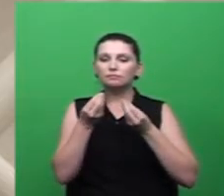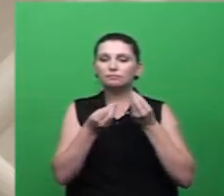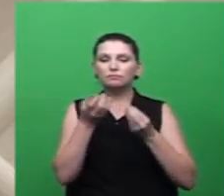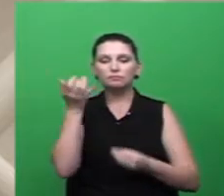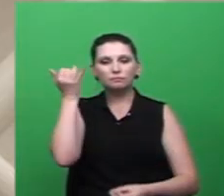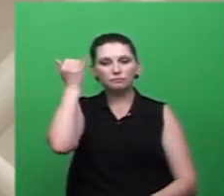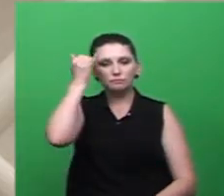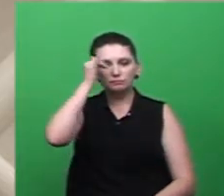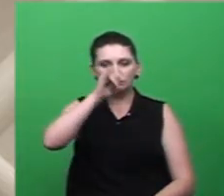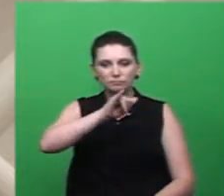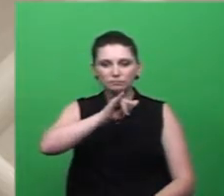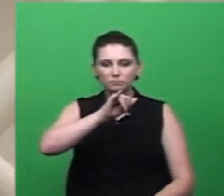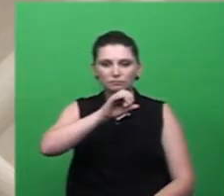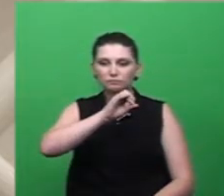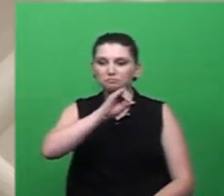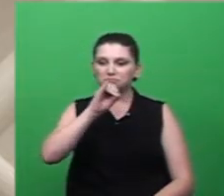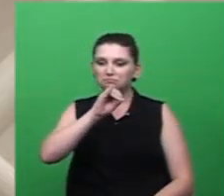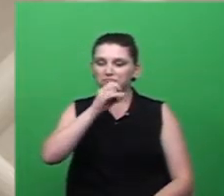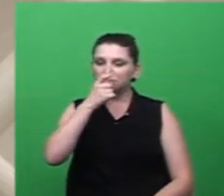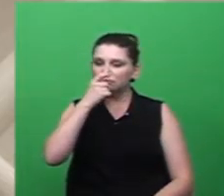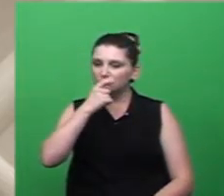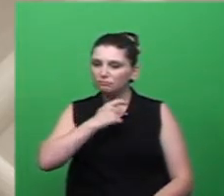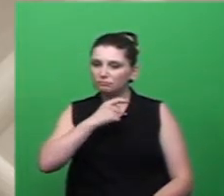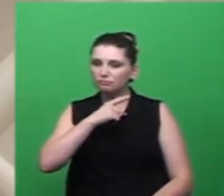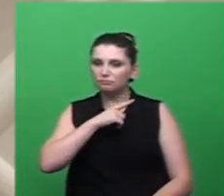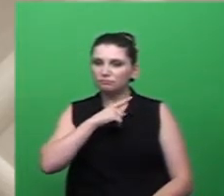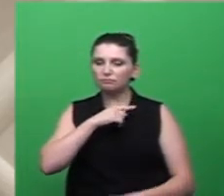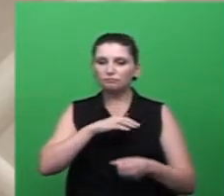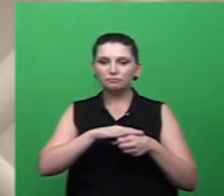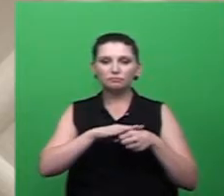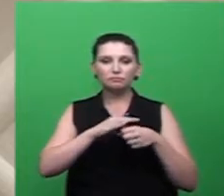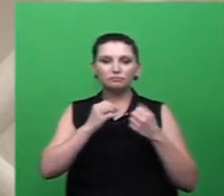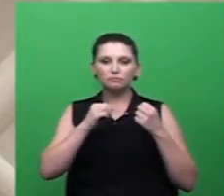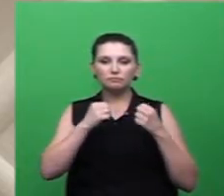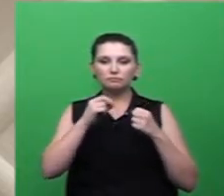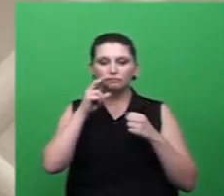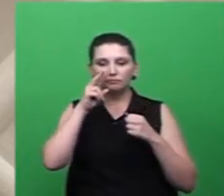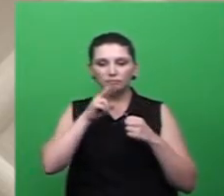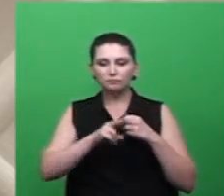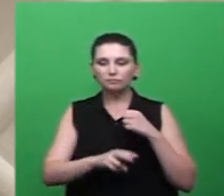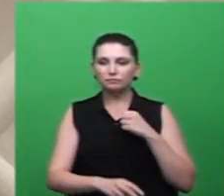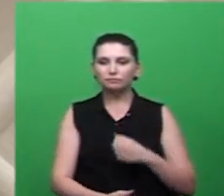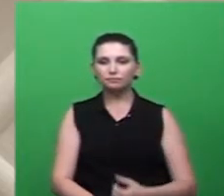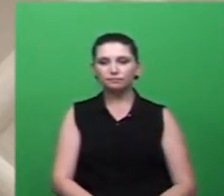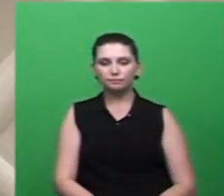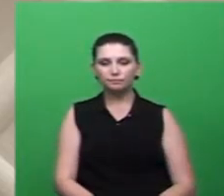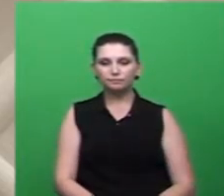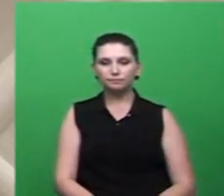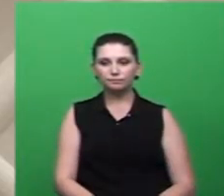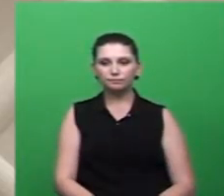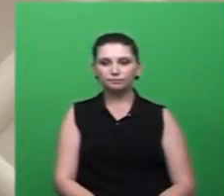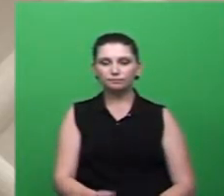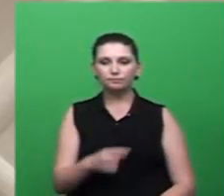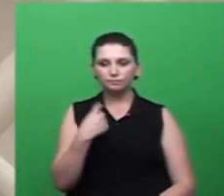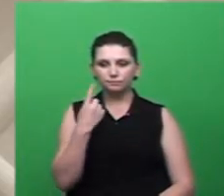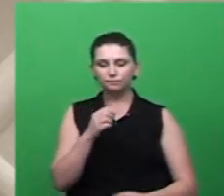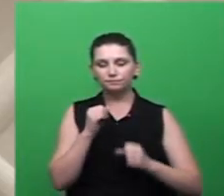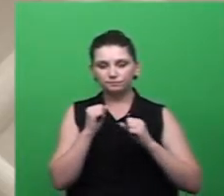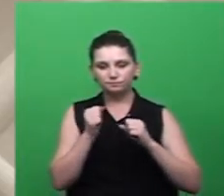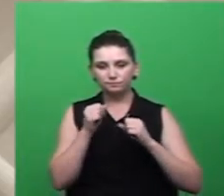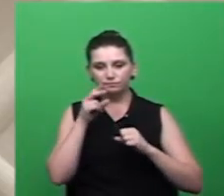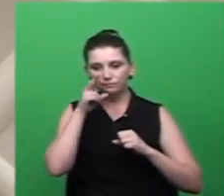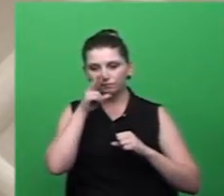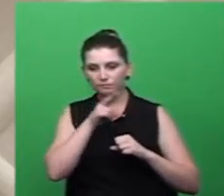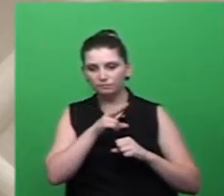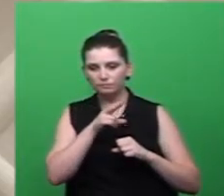de suspeita dos casos que é basicamente a ativação da nossa vigilância onde nós realmente conduzimos os casos no sentido